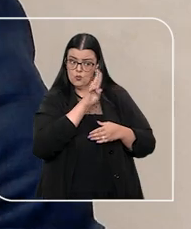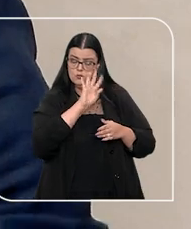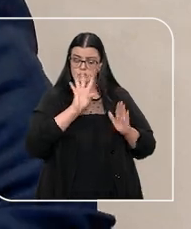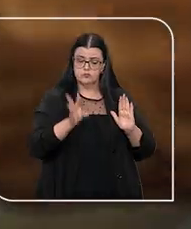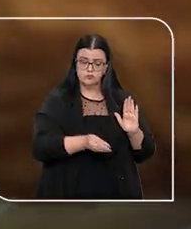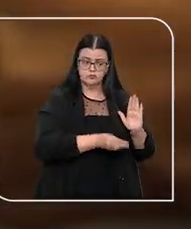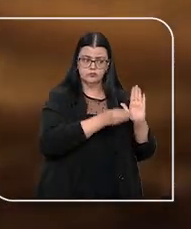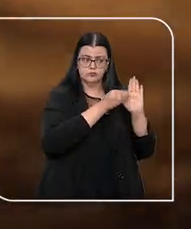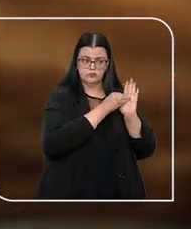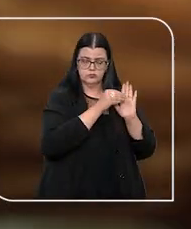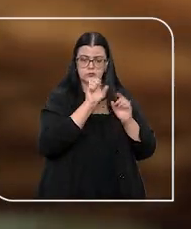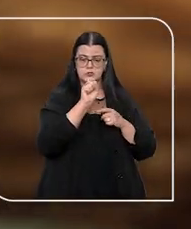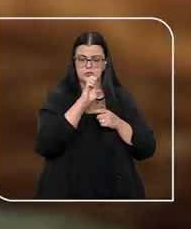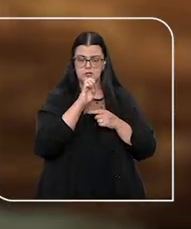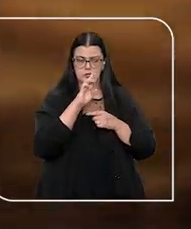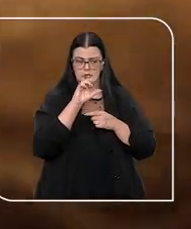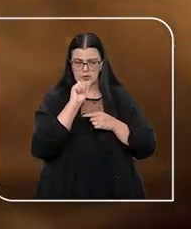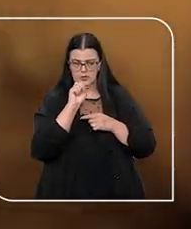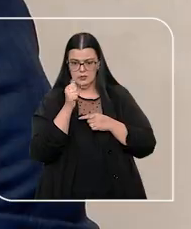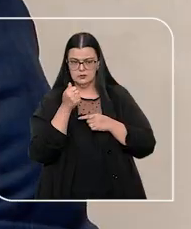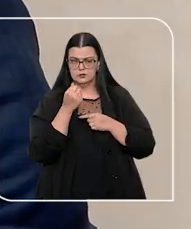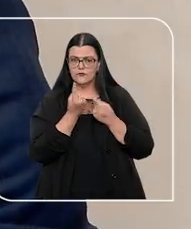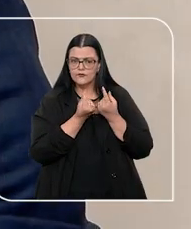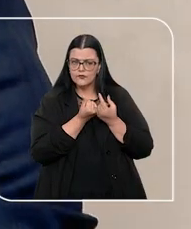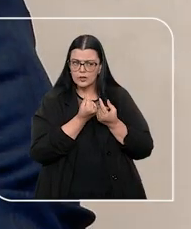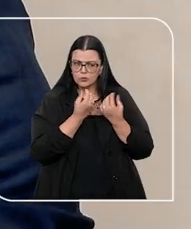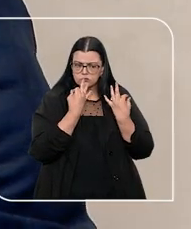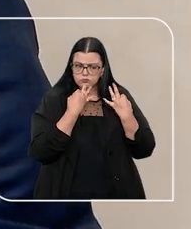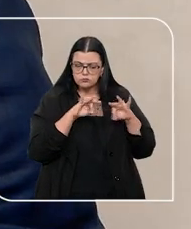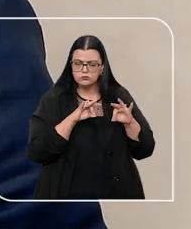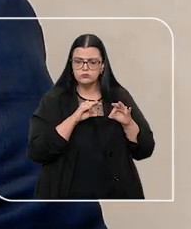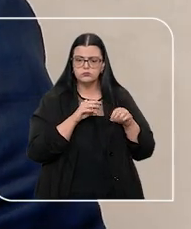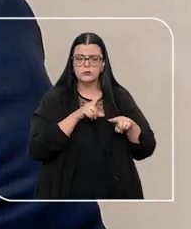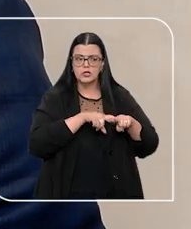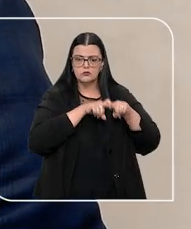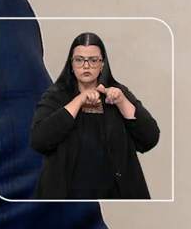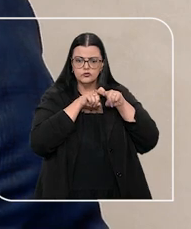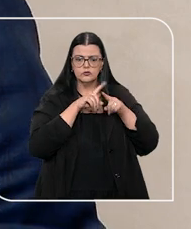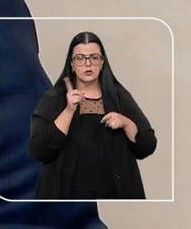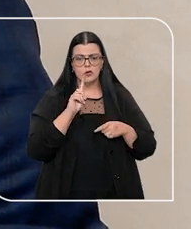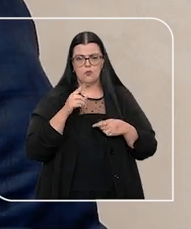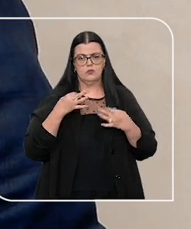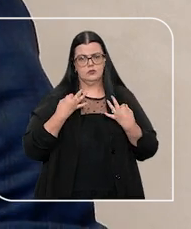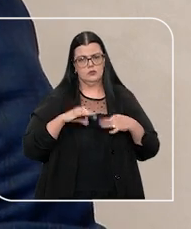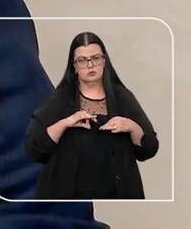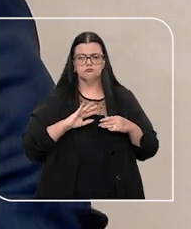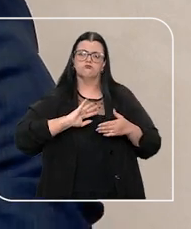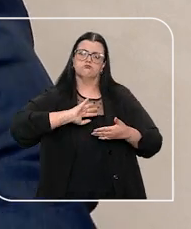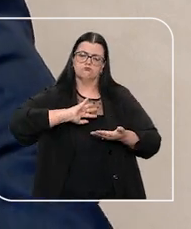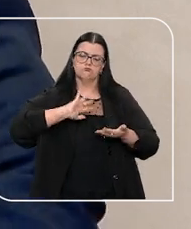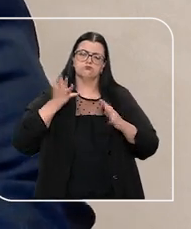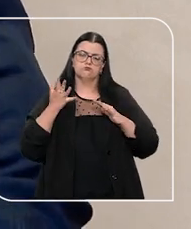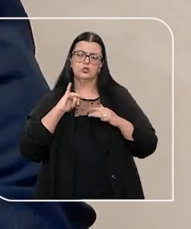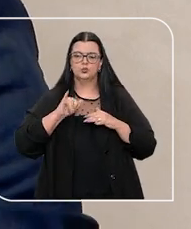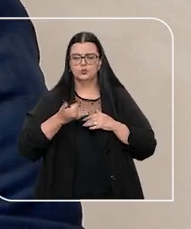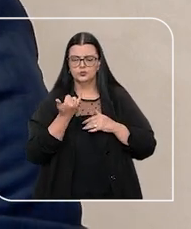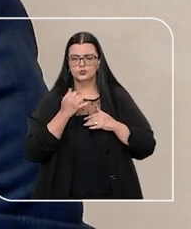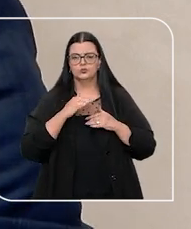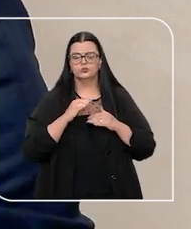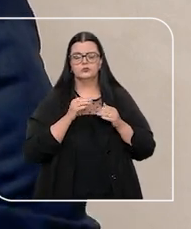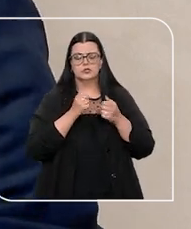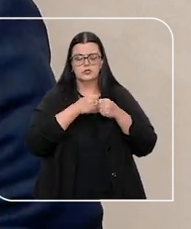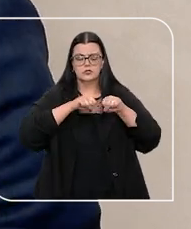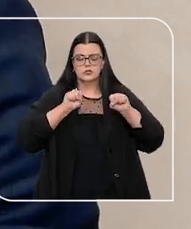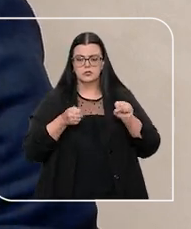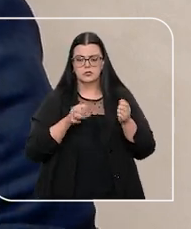o seu nome está sendo incluído no cadastro. E ele deve ser informado do valor exato da dívida, não atualizado, porque a dívida se atualiza